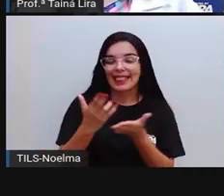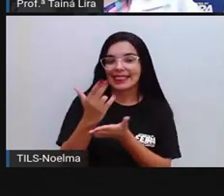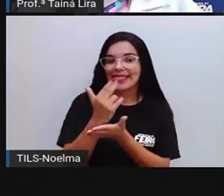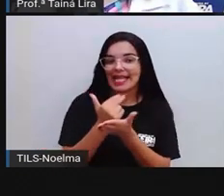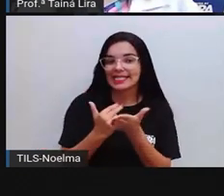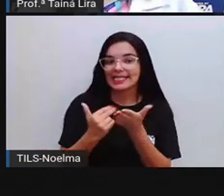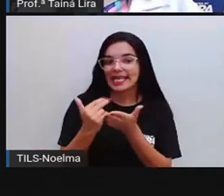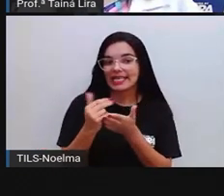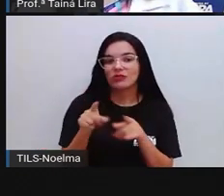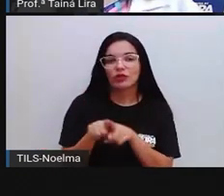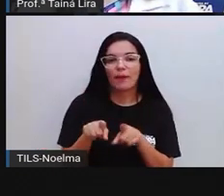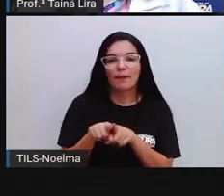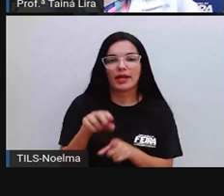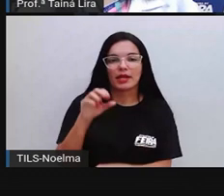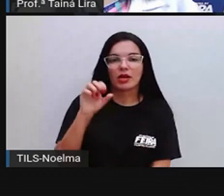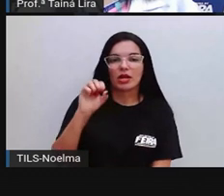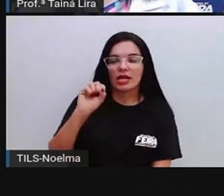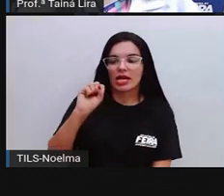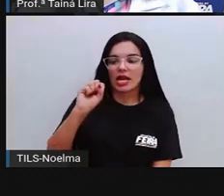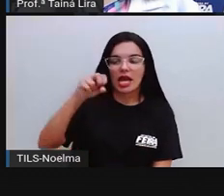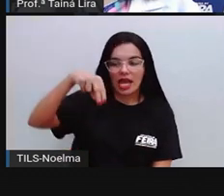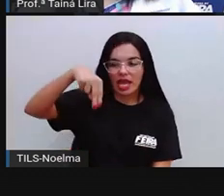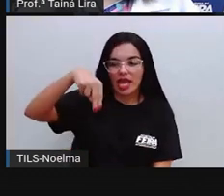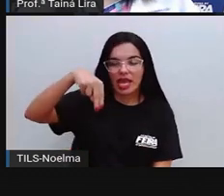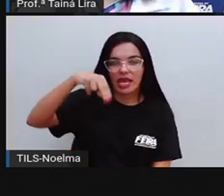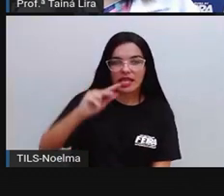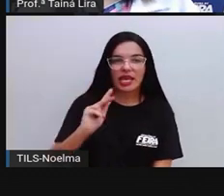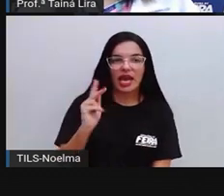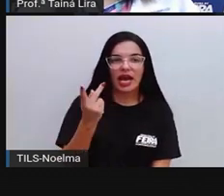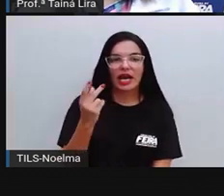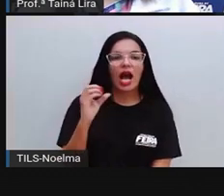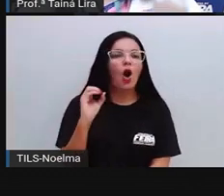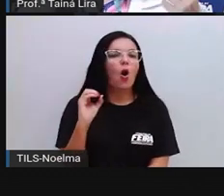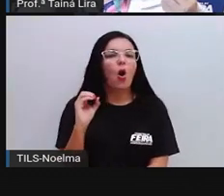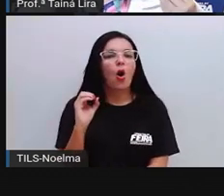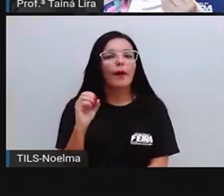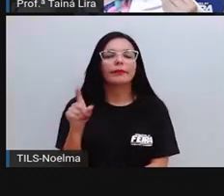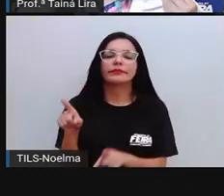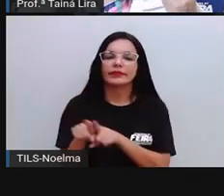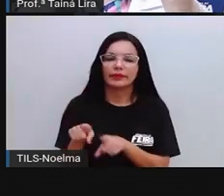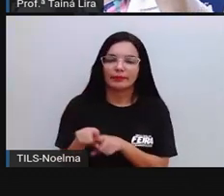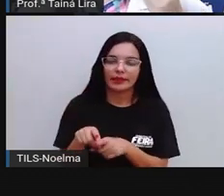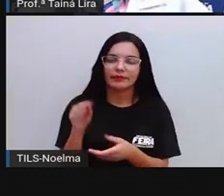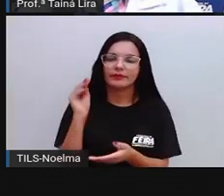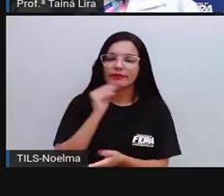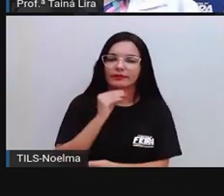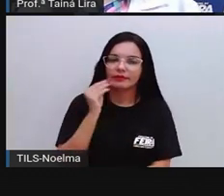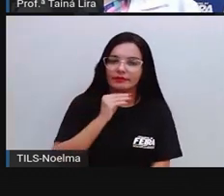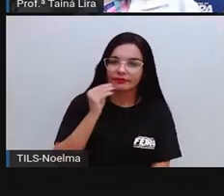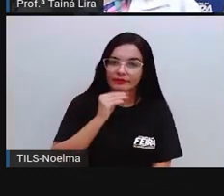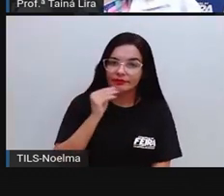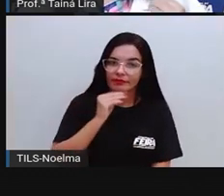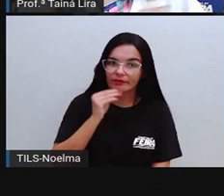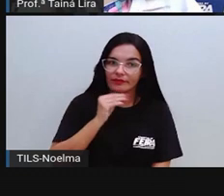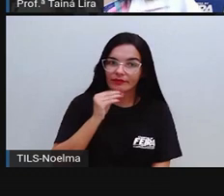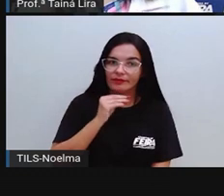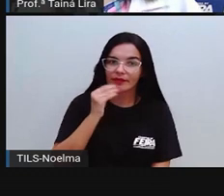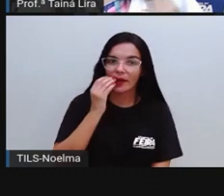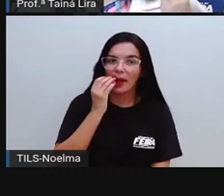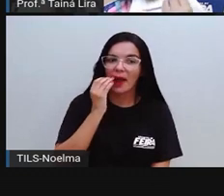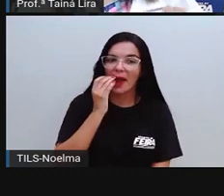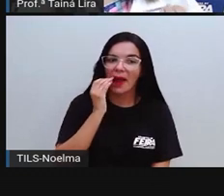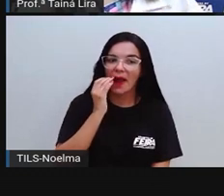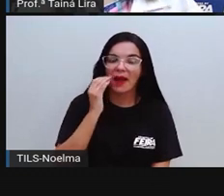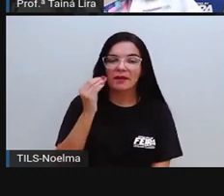forte é Z, né? Z, Z. Essa é a sílaba mais forte. Como essa sílaba Nho, ou Nho,